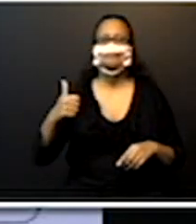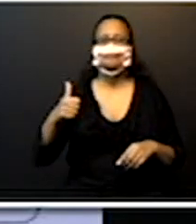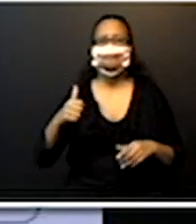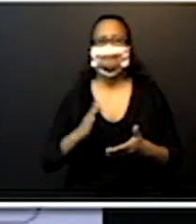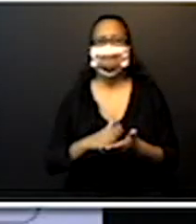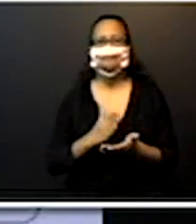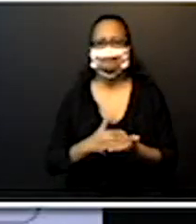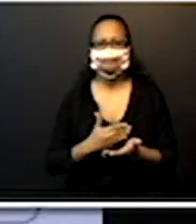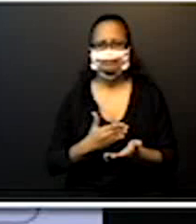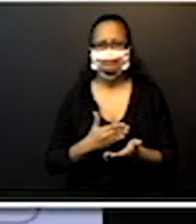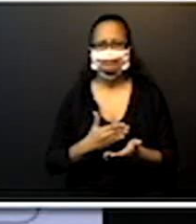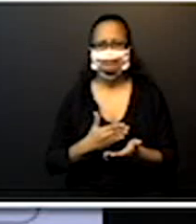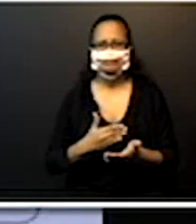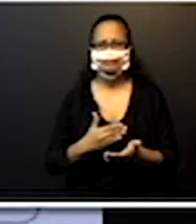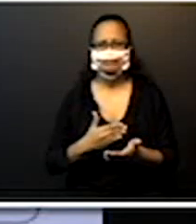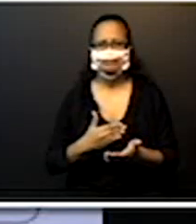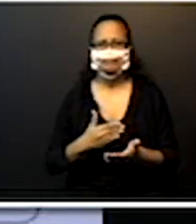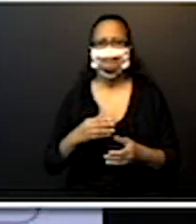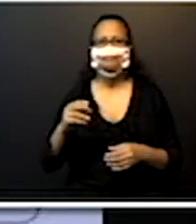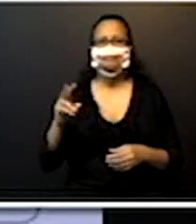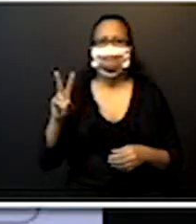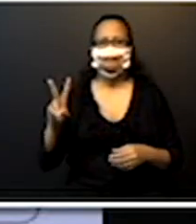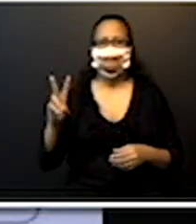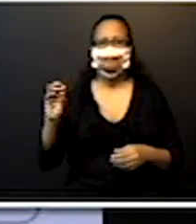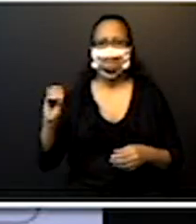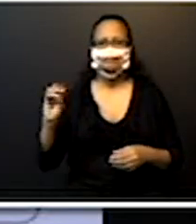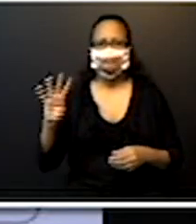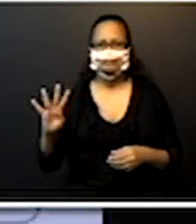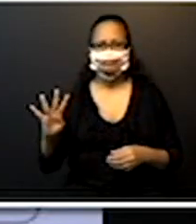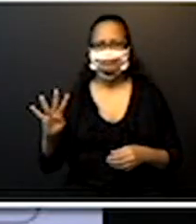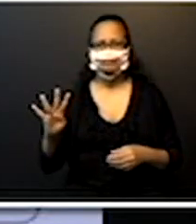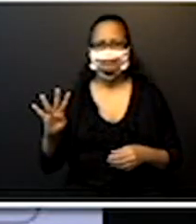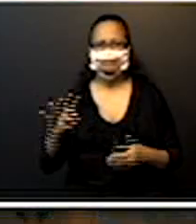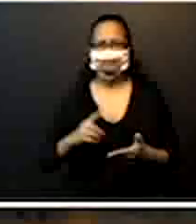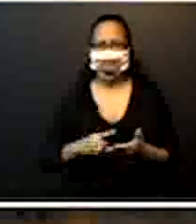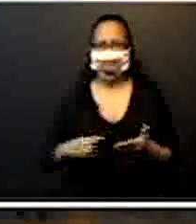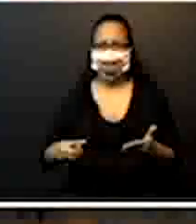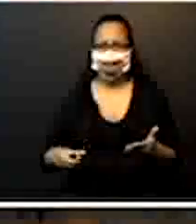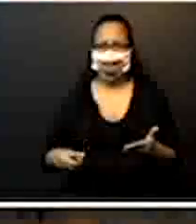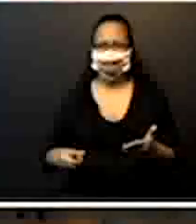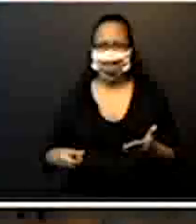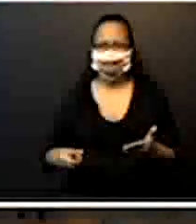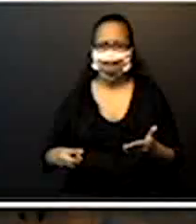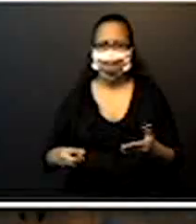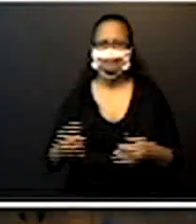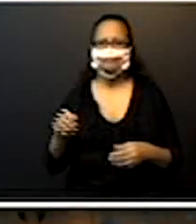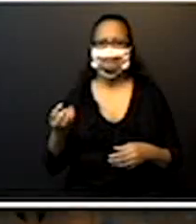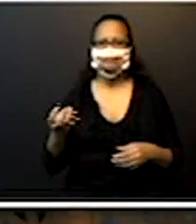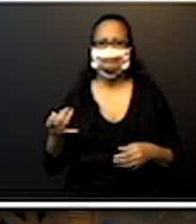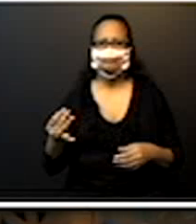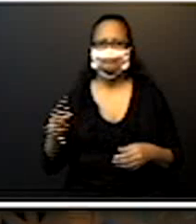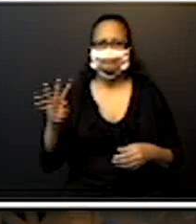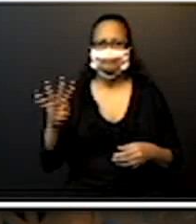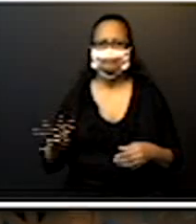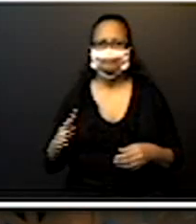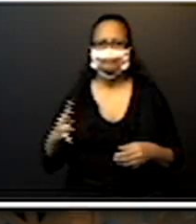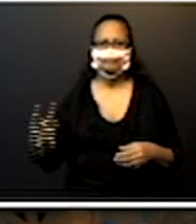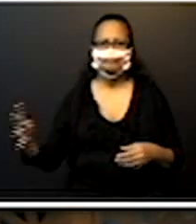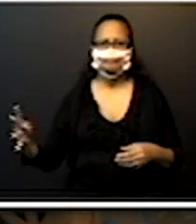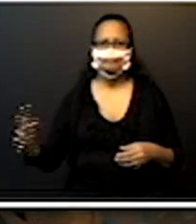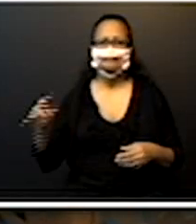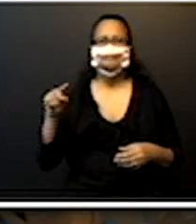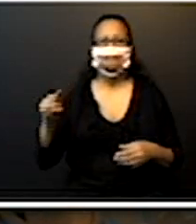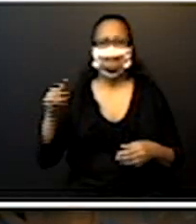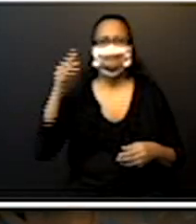204, que introduz o capítulo, sistema de numeração decimal. Você já